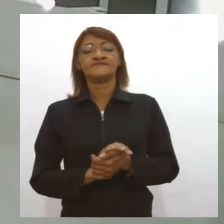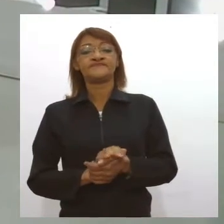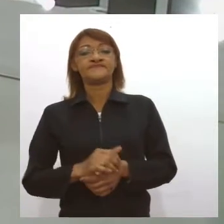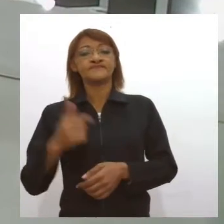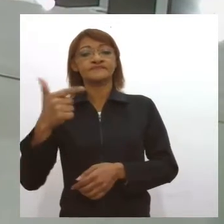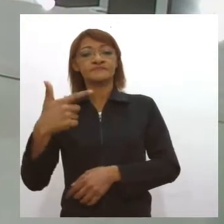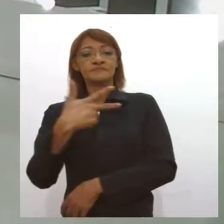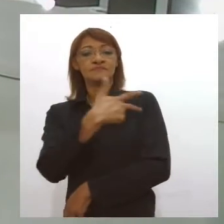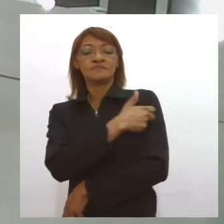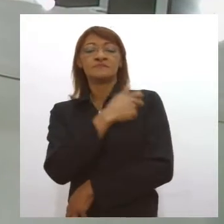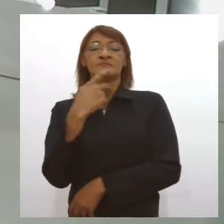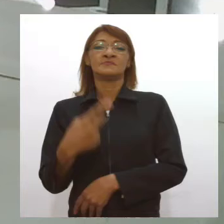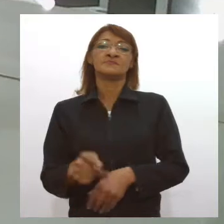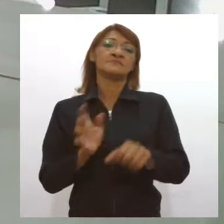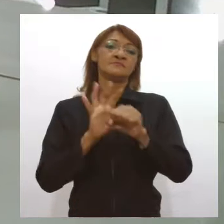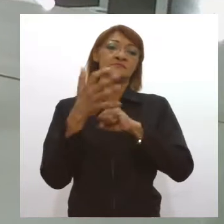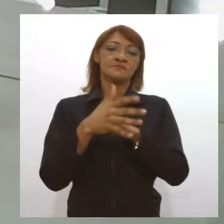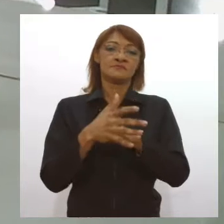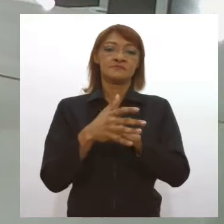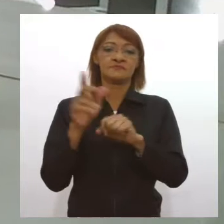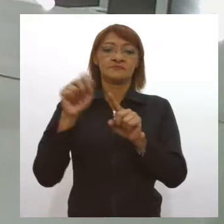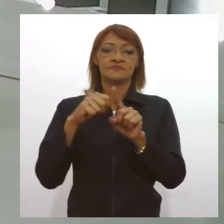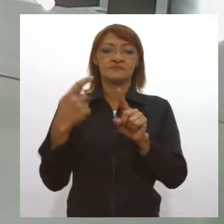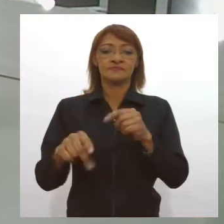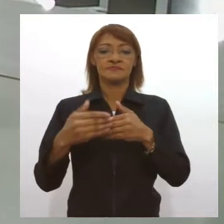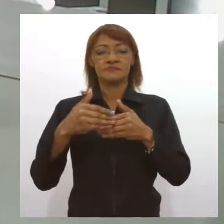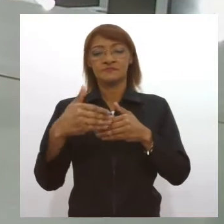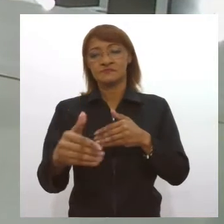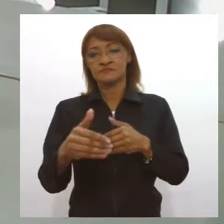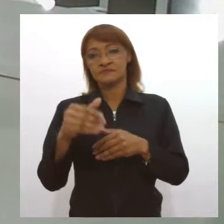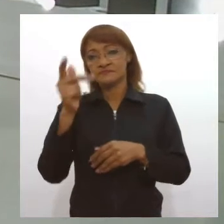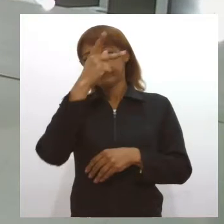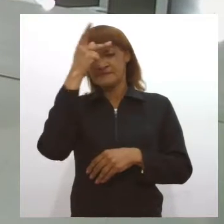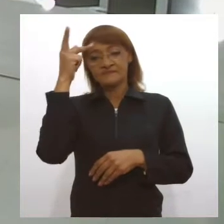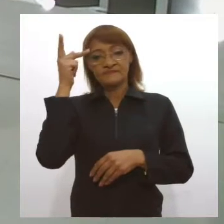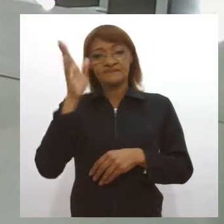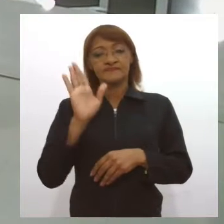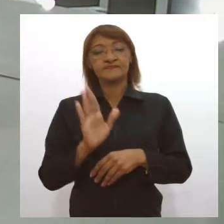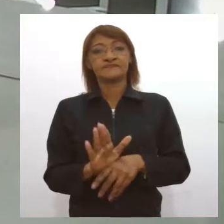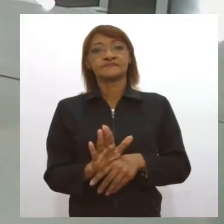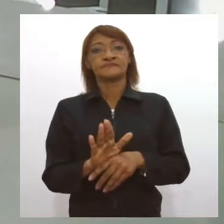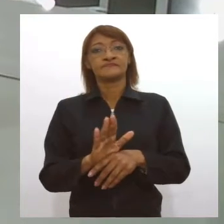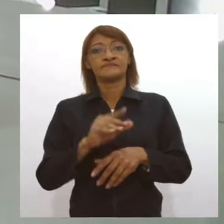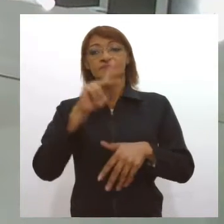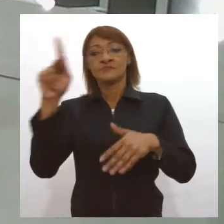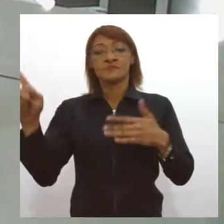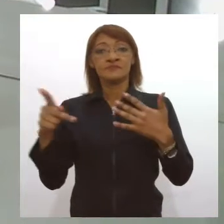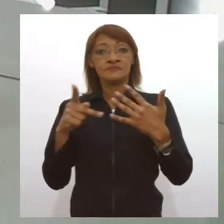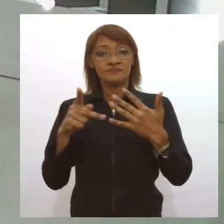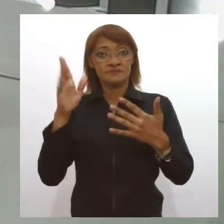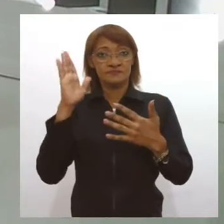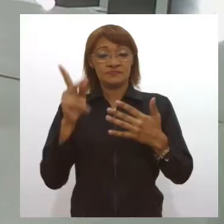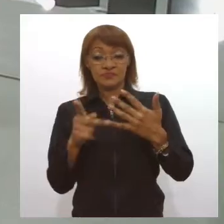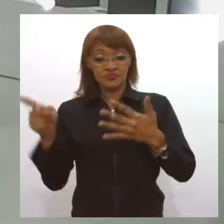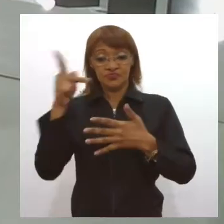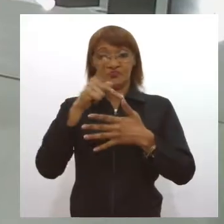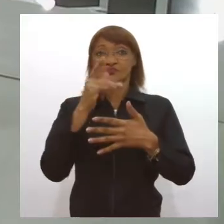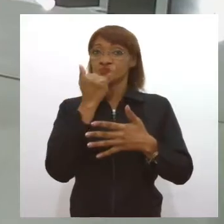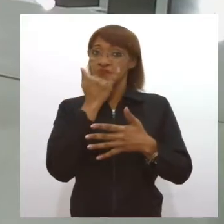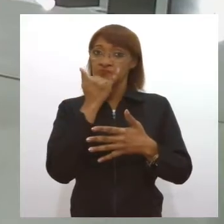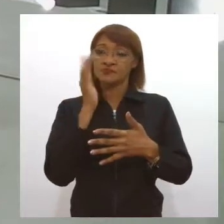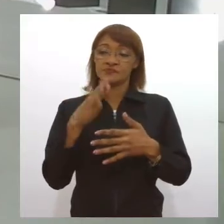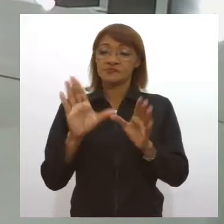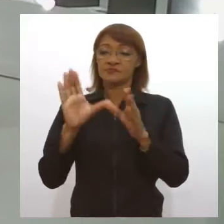a Covid-19 em Aracaju, no início deste mês, incluiu as pessoas com comorbidades na lista prioritária. A obesidade é uma das condições